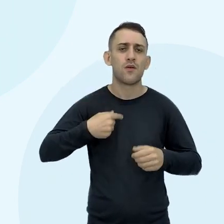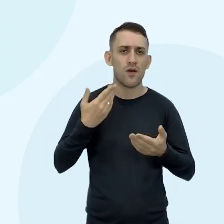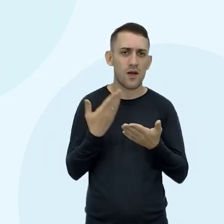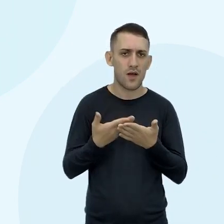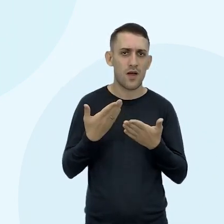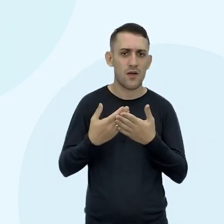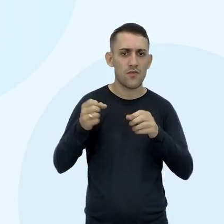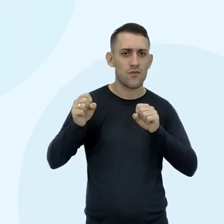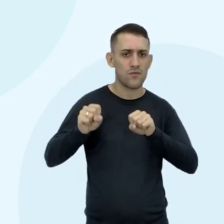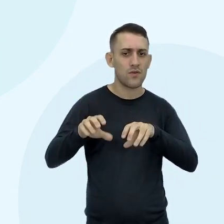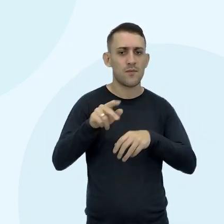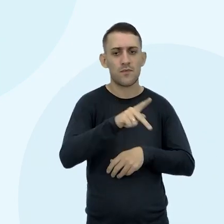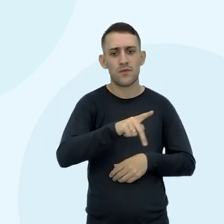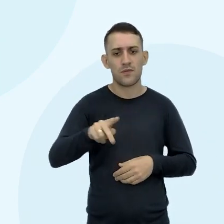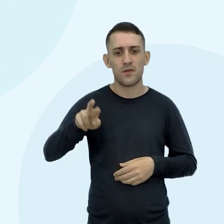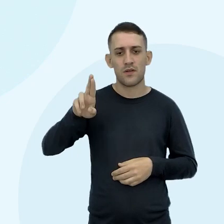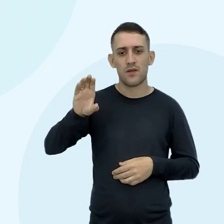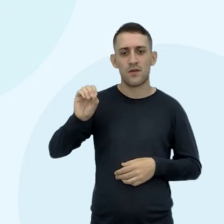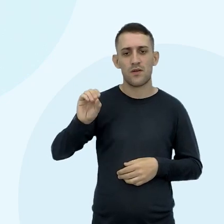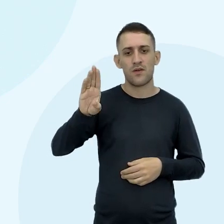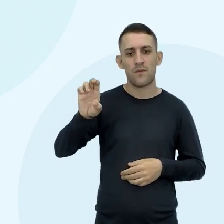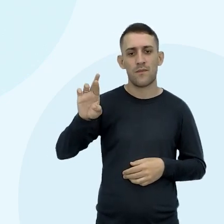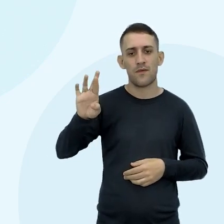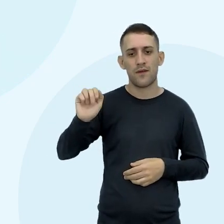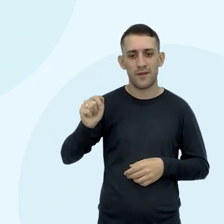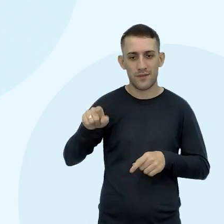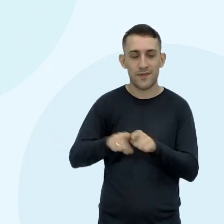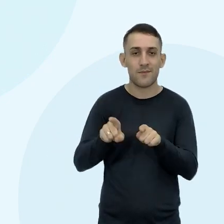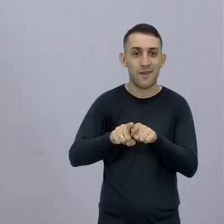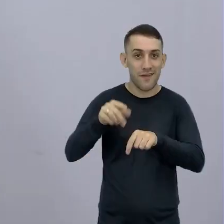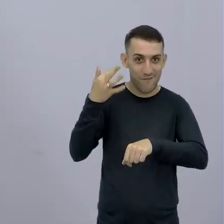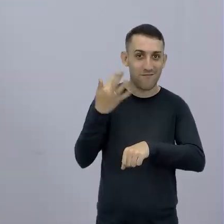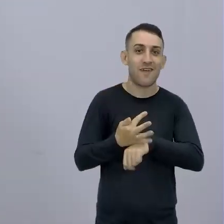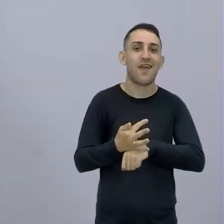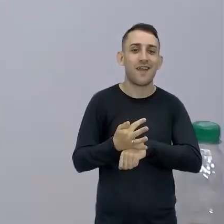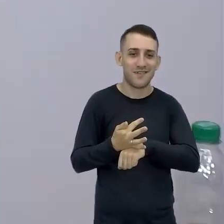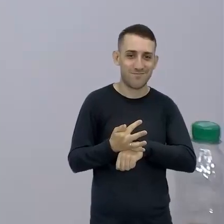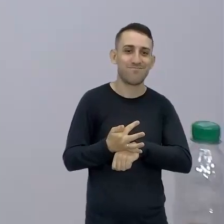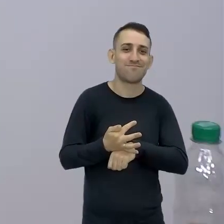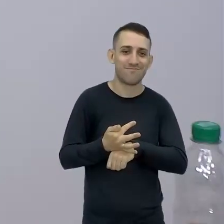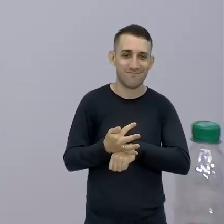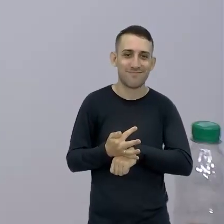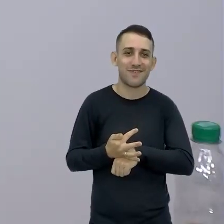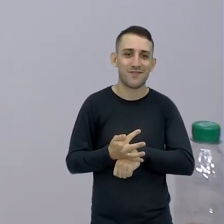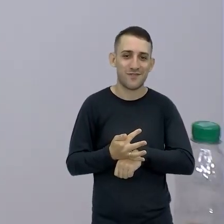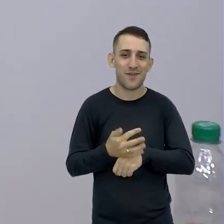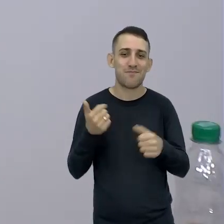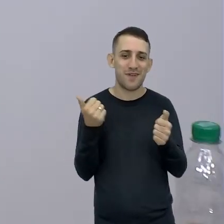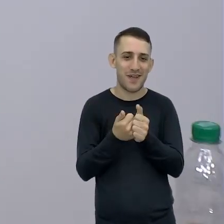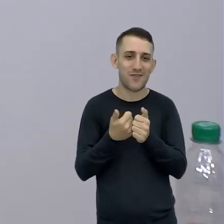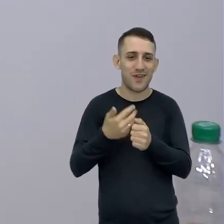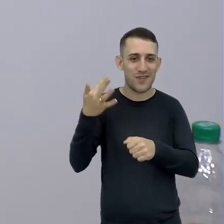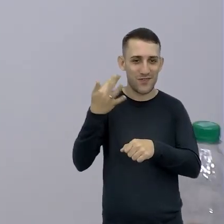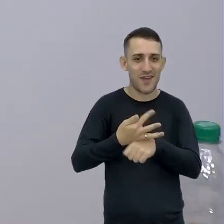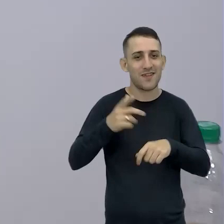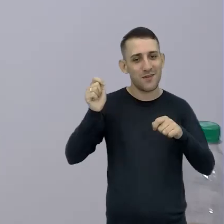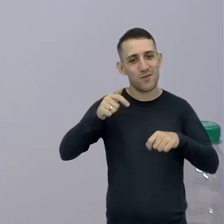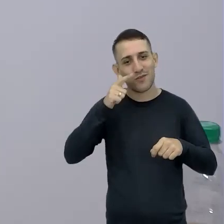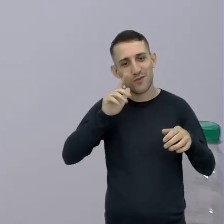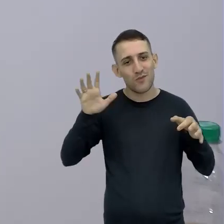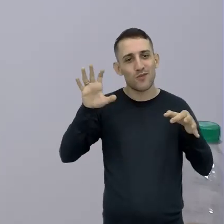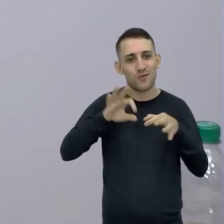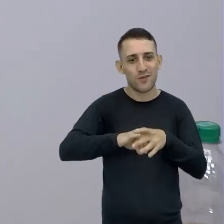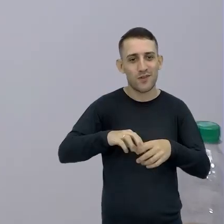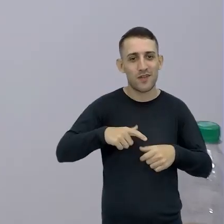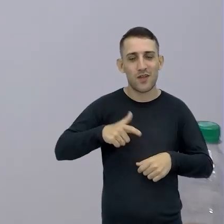aula A professora Roberta Estava de férias Então a gente Bem próximas ali E não deu para sincronizar a aula Então eu